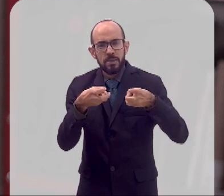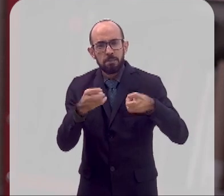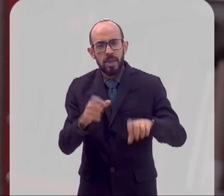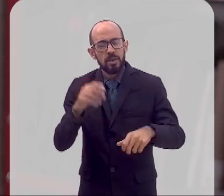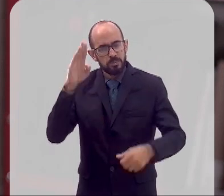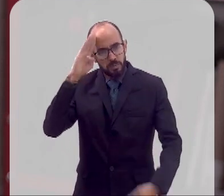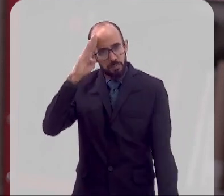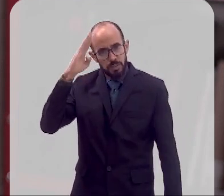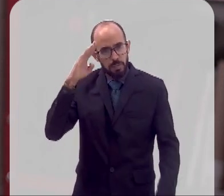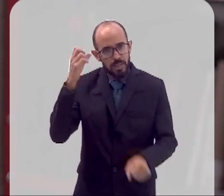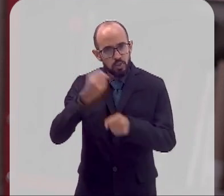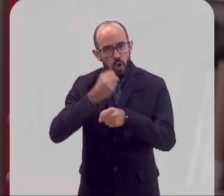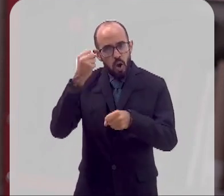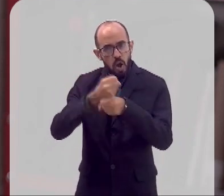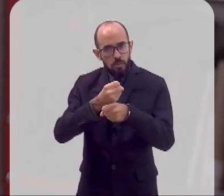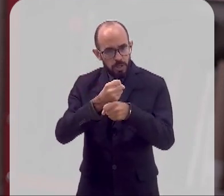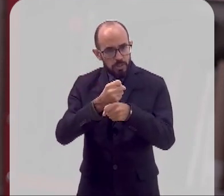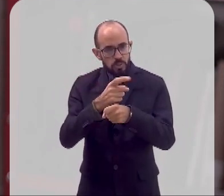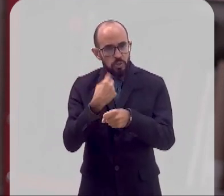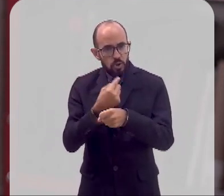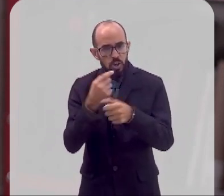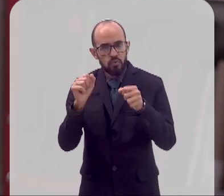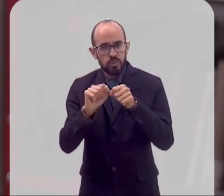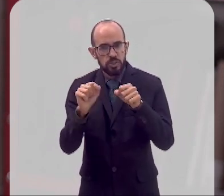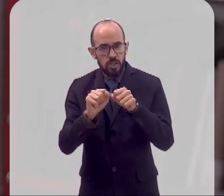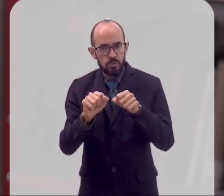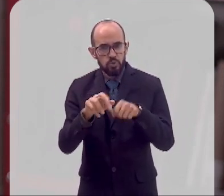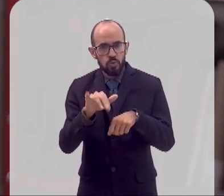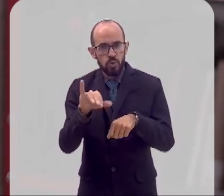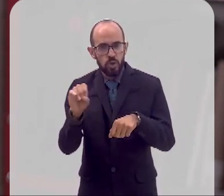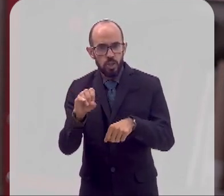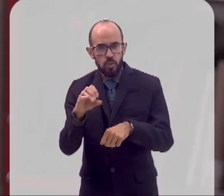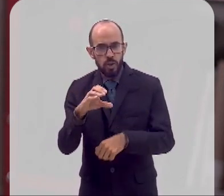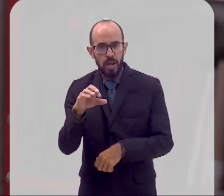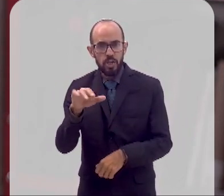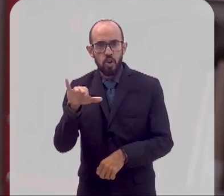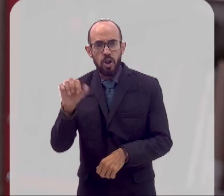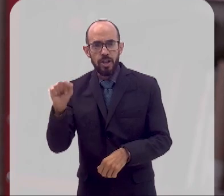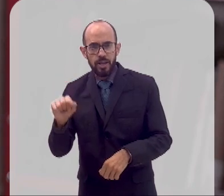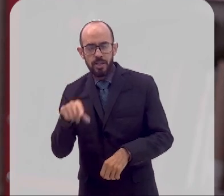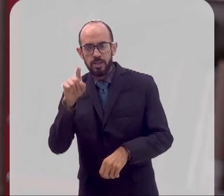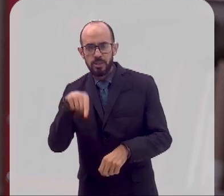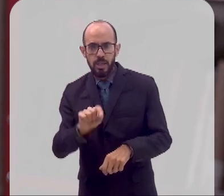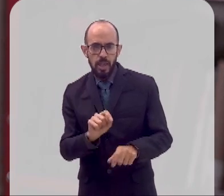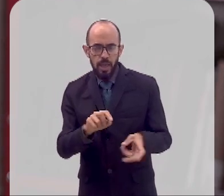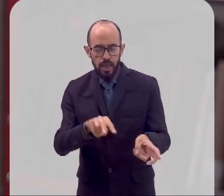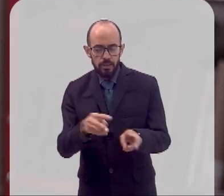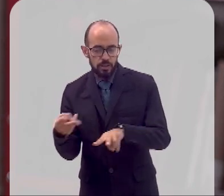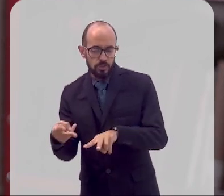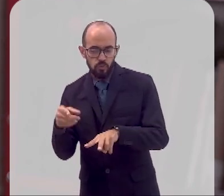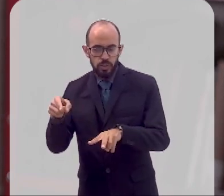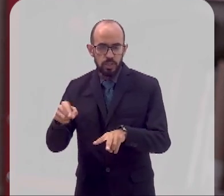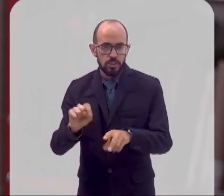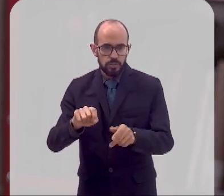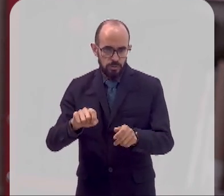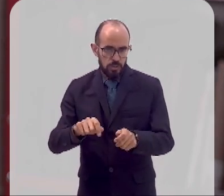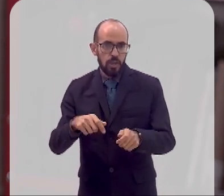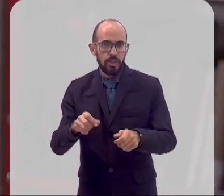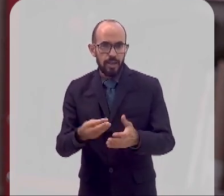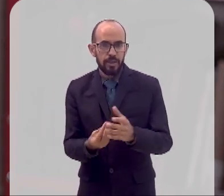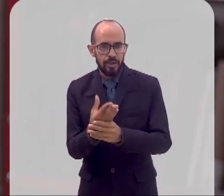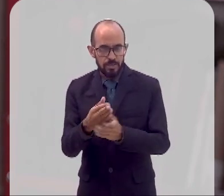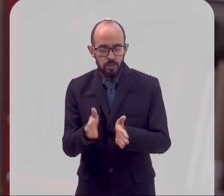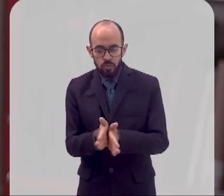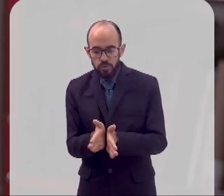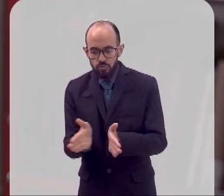principais obras feitas em relação ao Rio Carioca, né? Que foi justamente a transposição desse rio, a criação desse